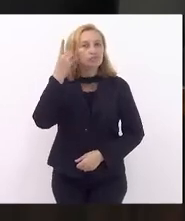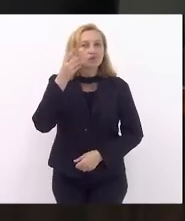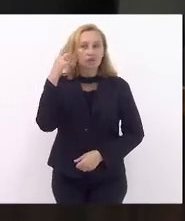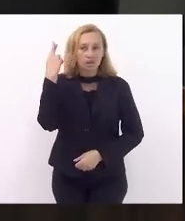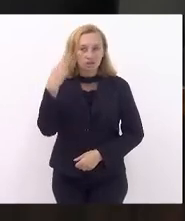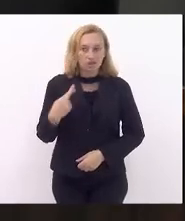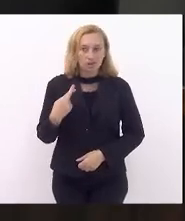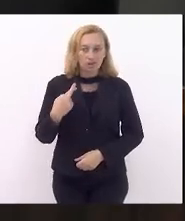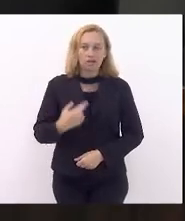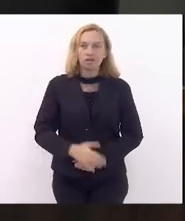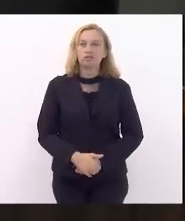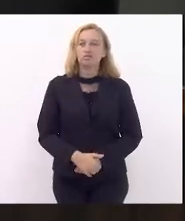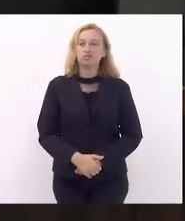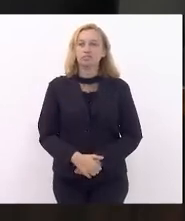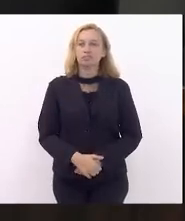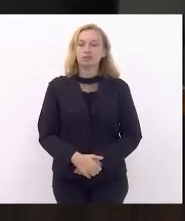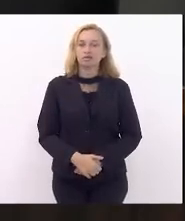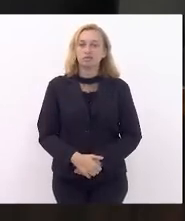Souza.